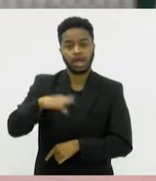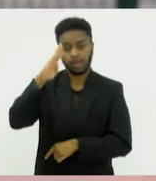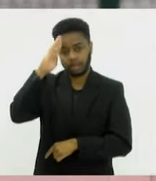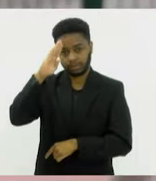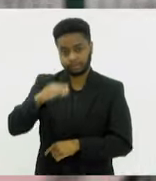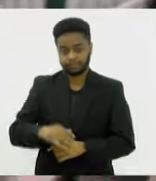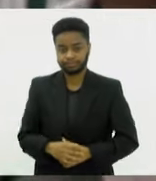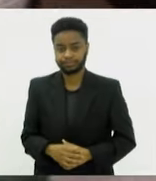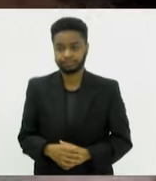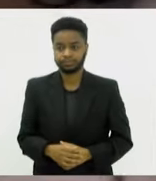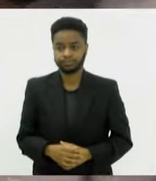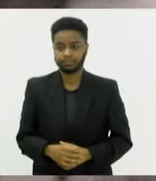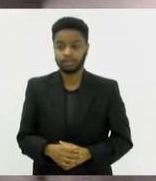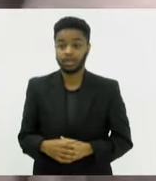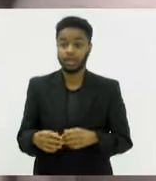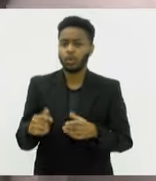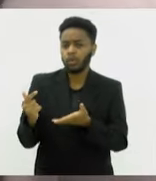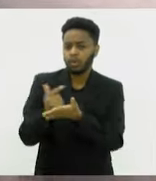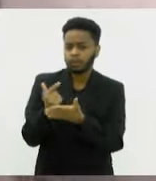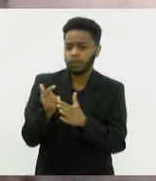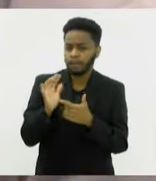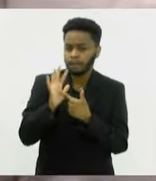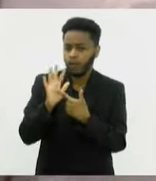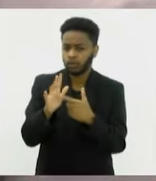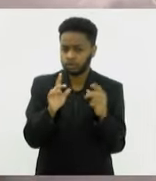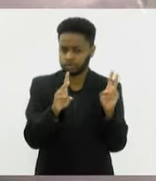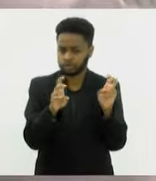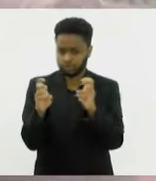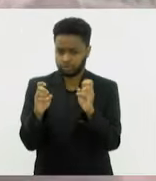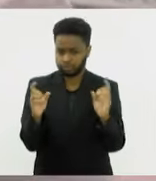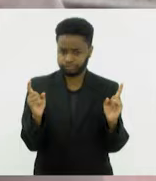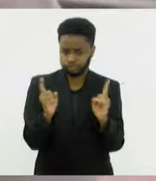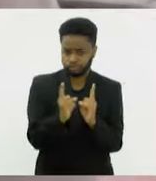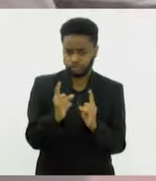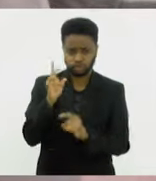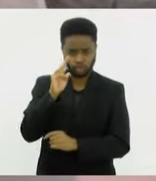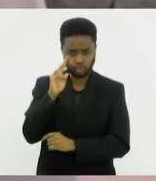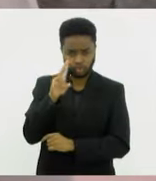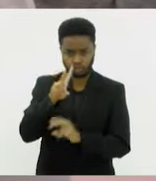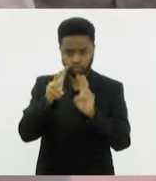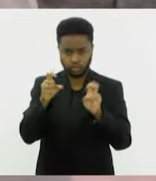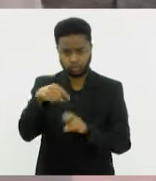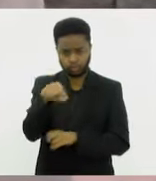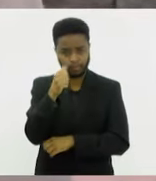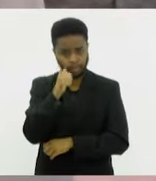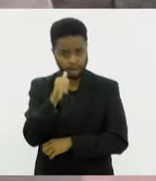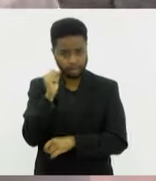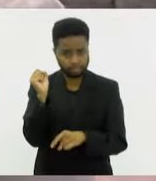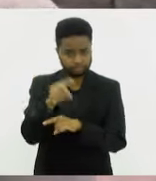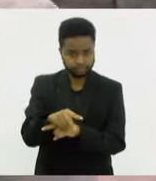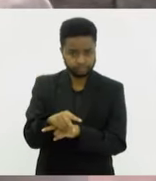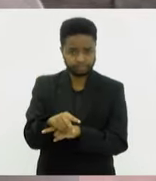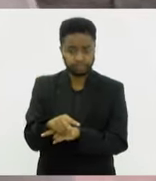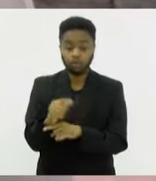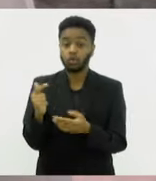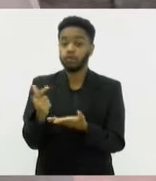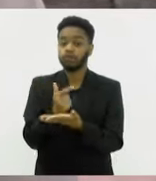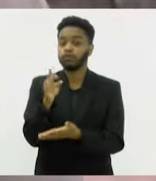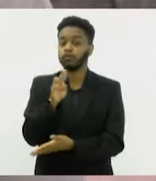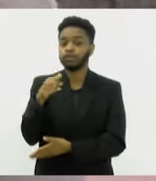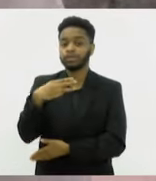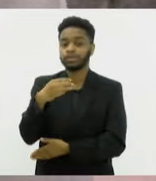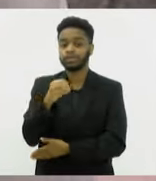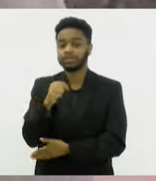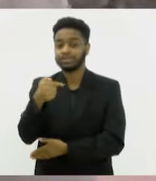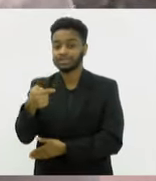Ô, Josiane, esse livro conta alguma passagem de vocês, mulheres, na Força? Então, o livro se chama 307